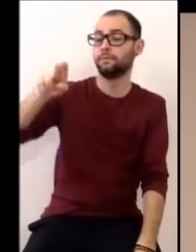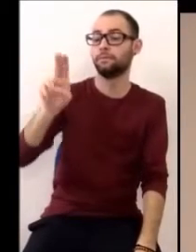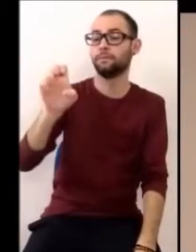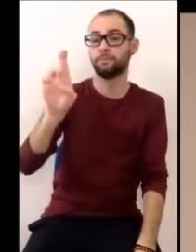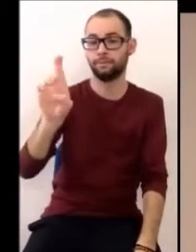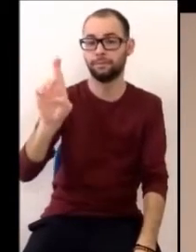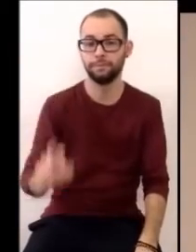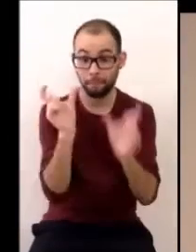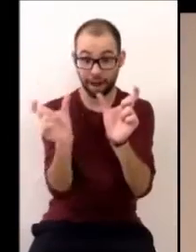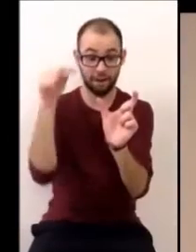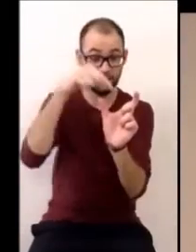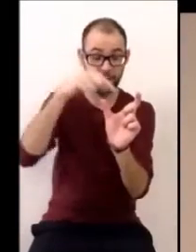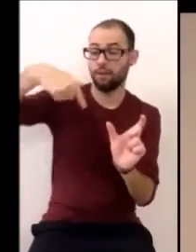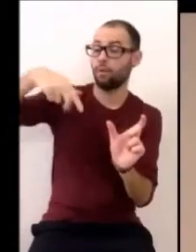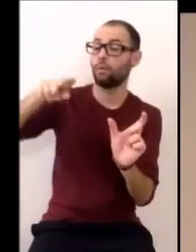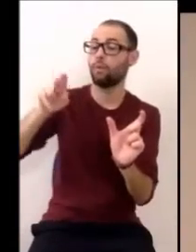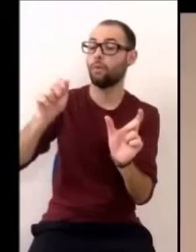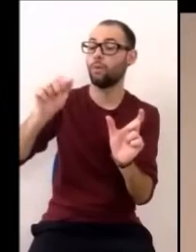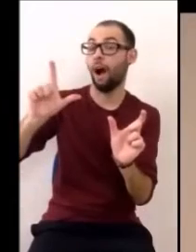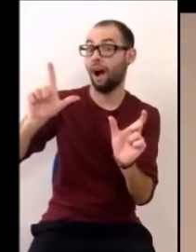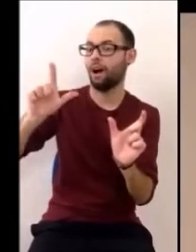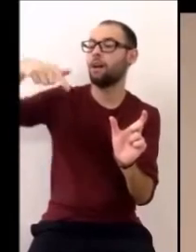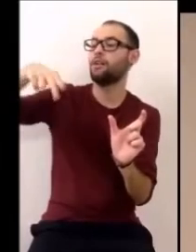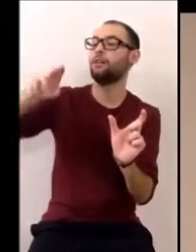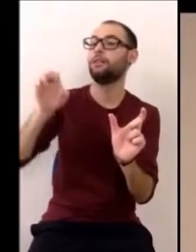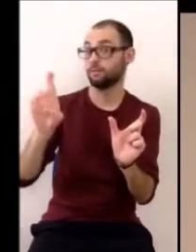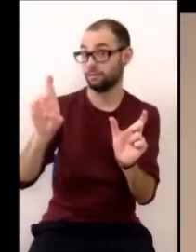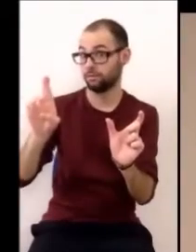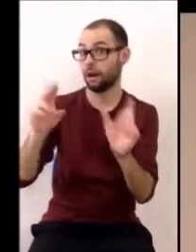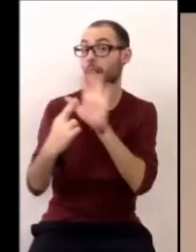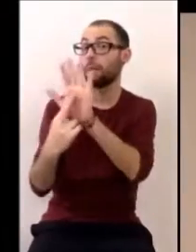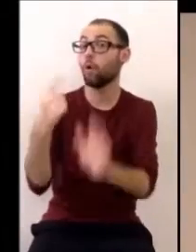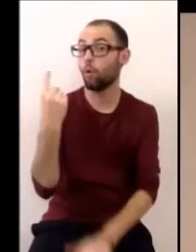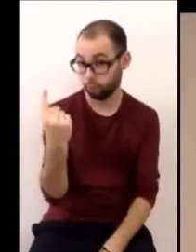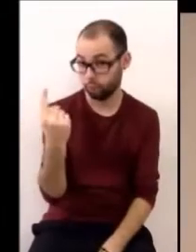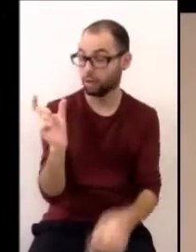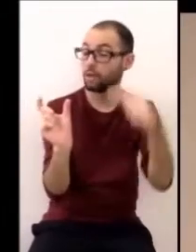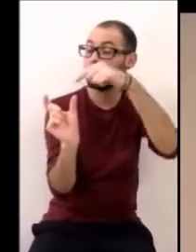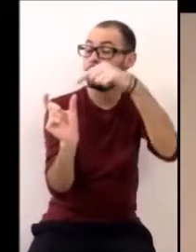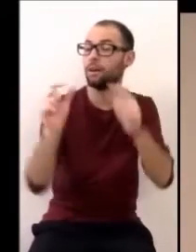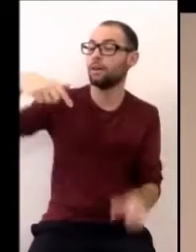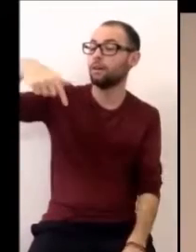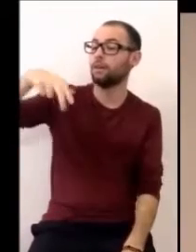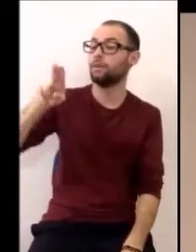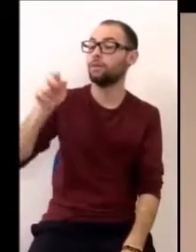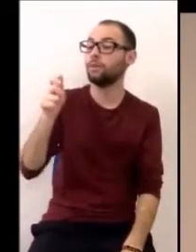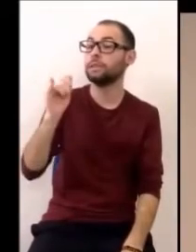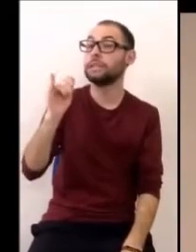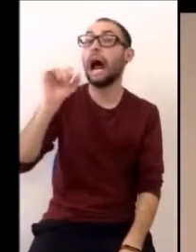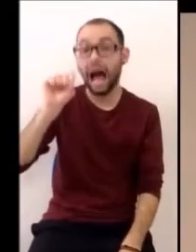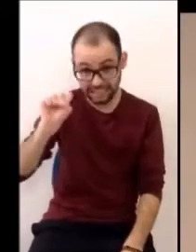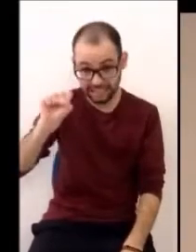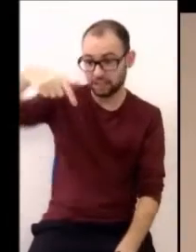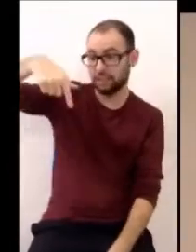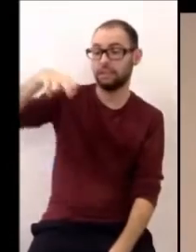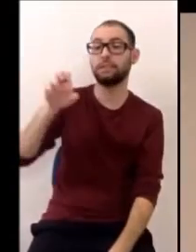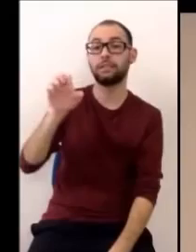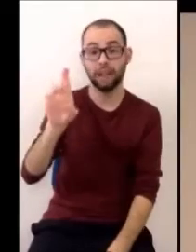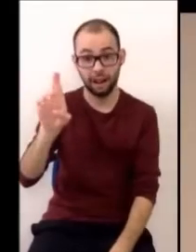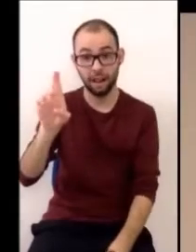é o plural de qualquer. Essa palavra tem uma formação diferente e o plural é feito no meio da palavra. Então,